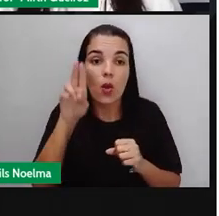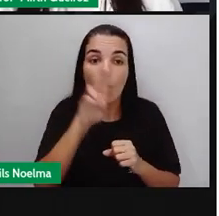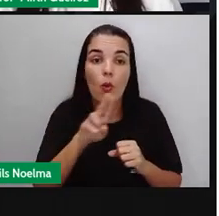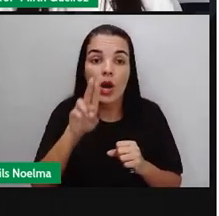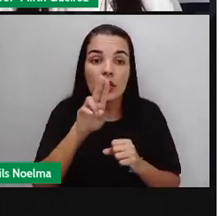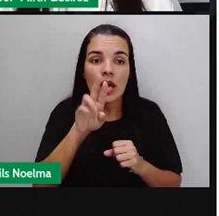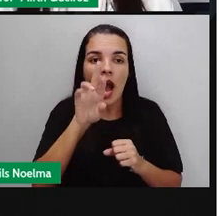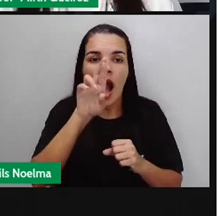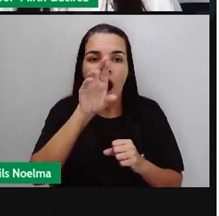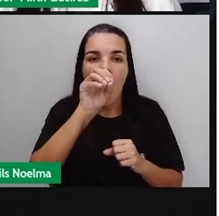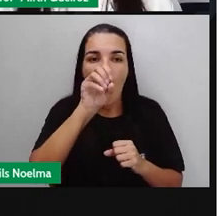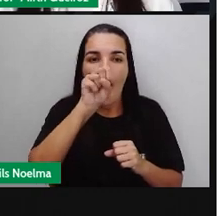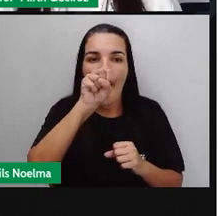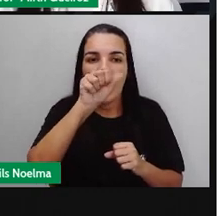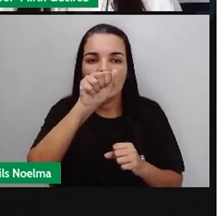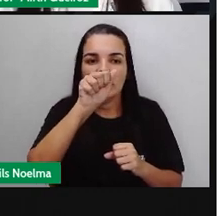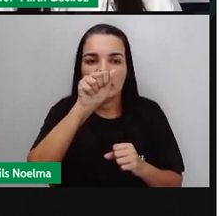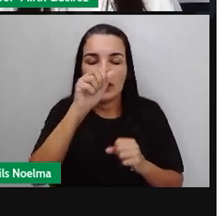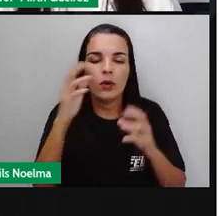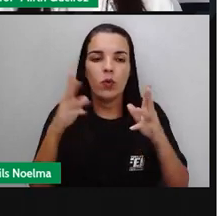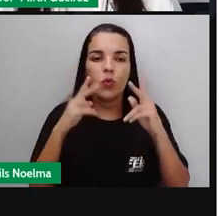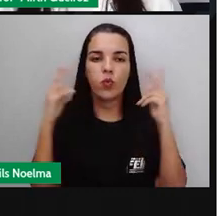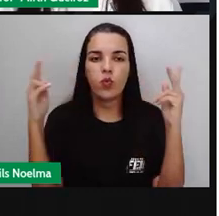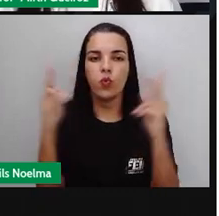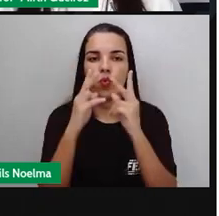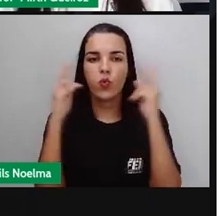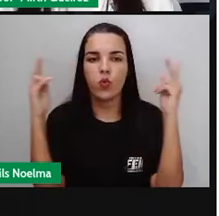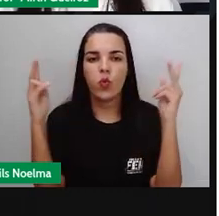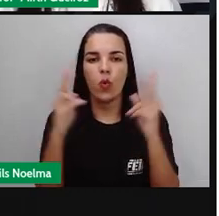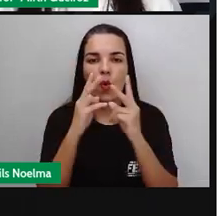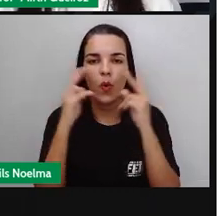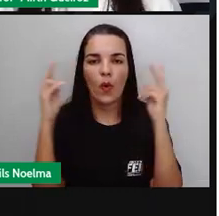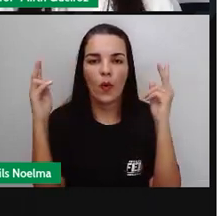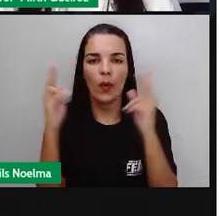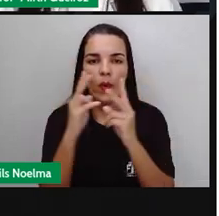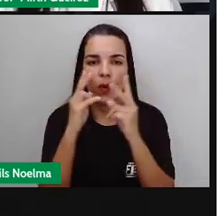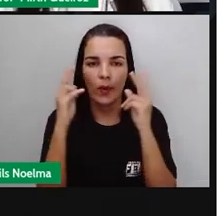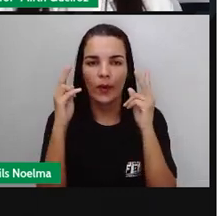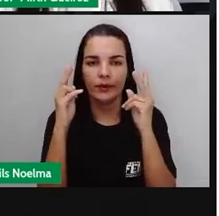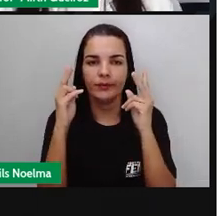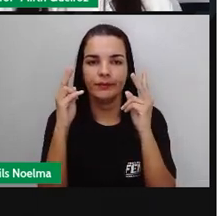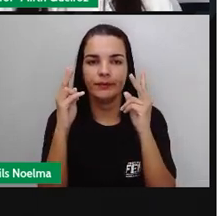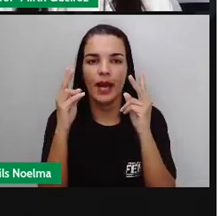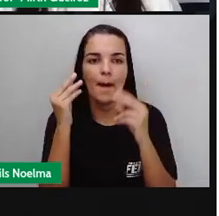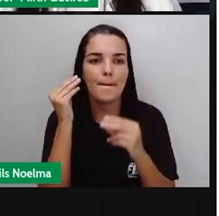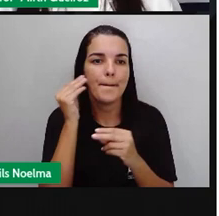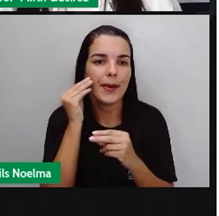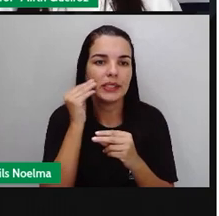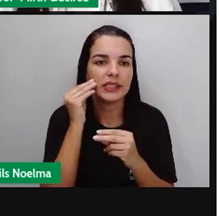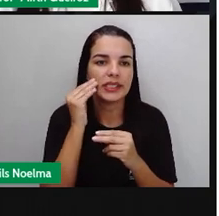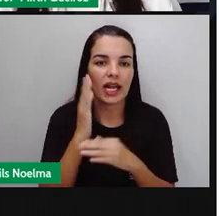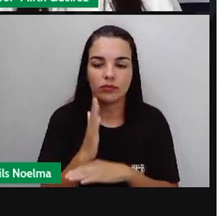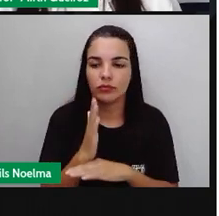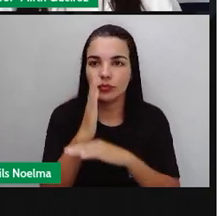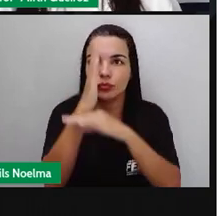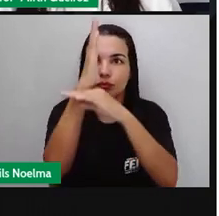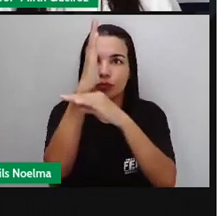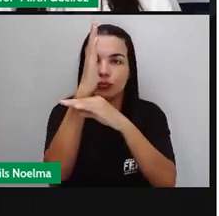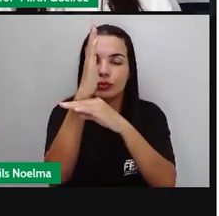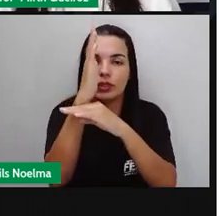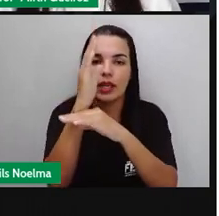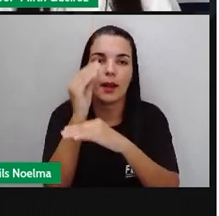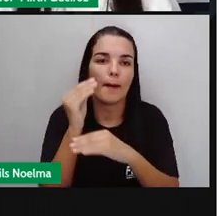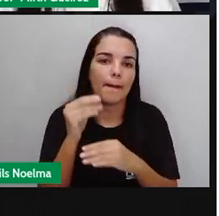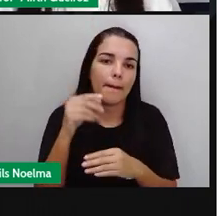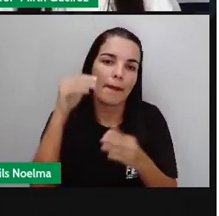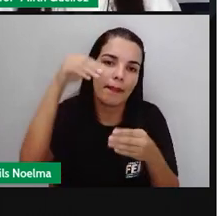ventos. É importante no sentido de apontar a direção do mapa, indicando-nos para que lado fica o norte